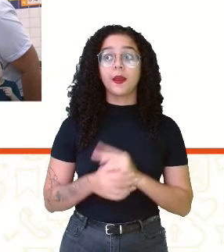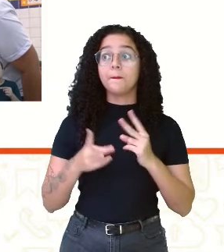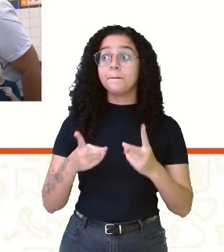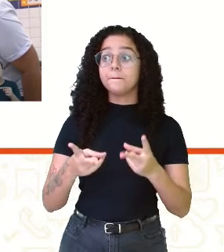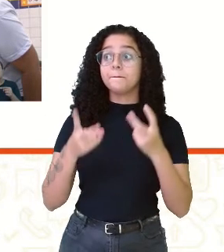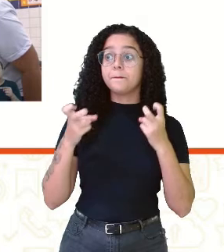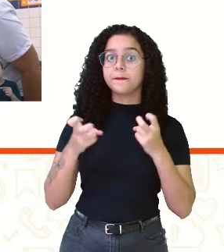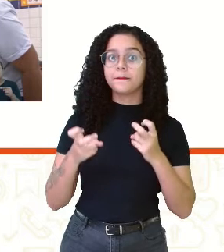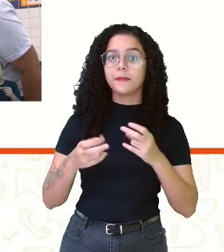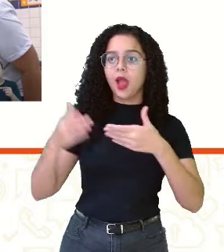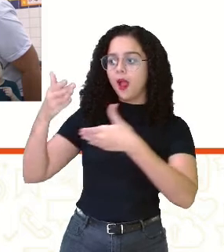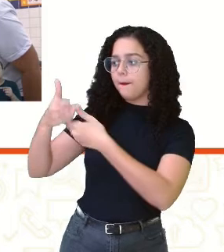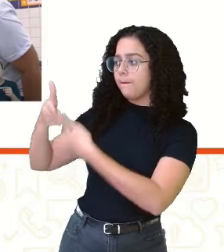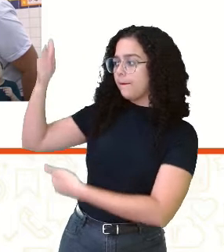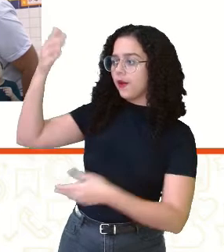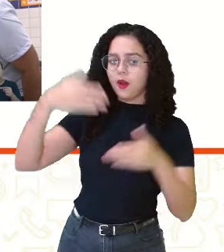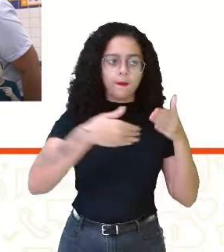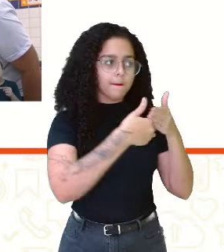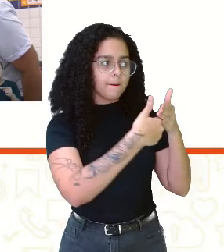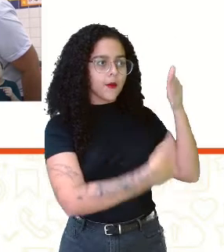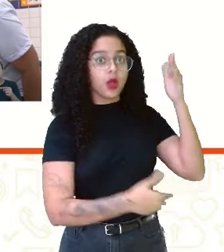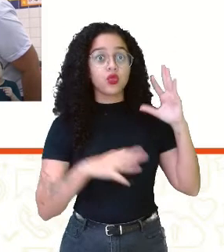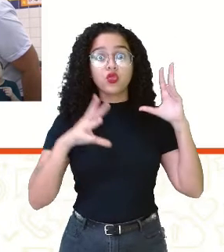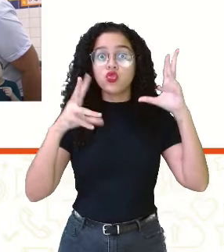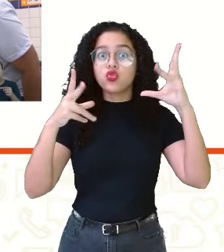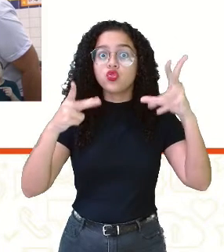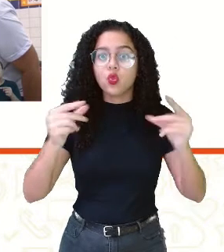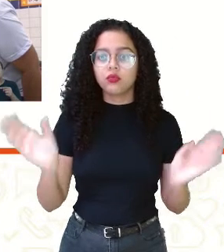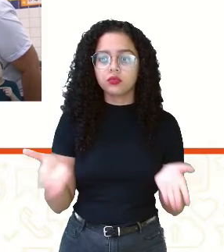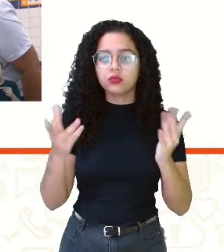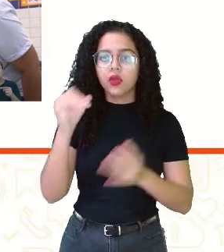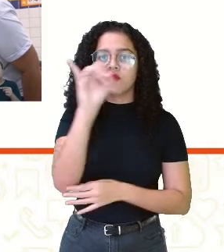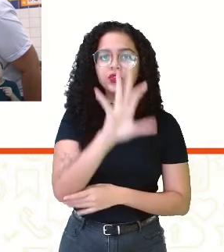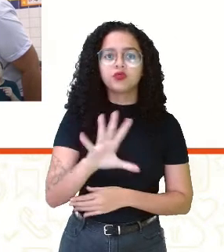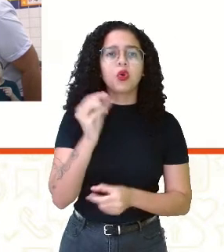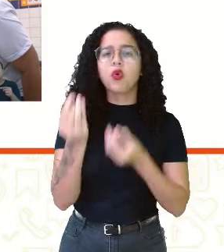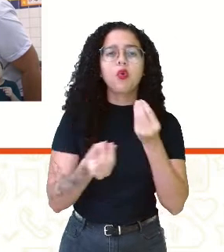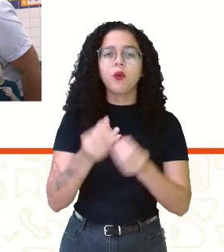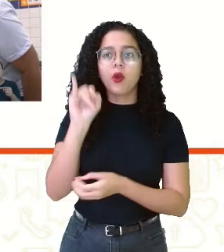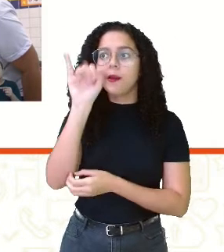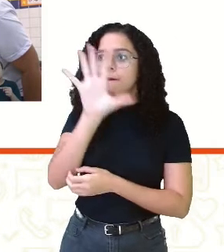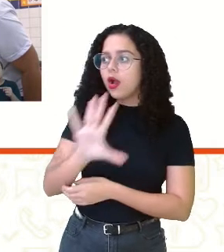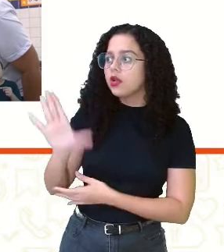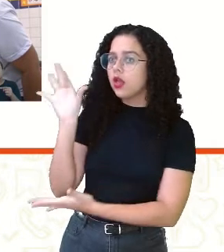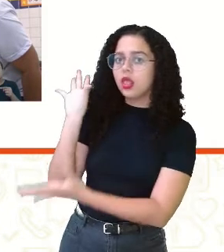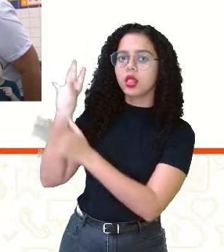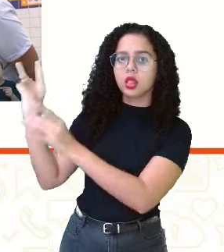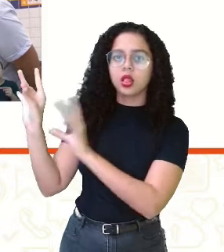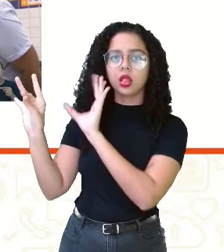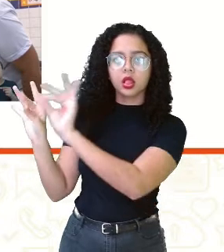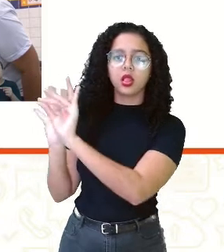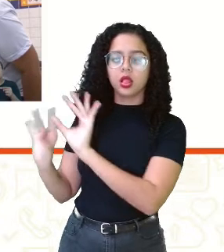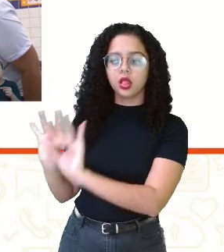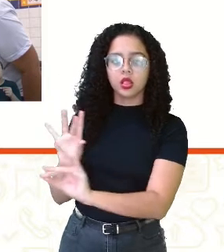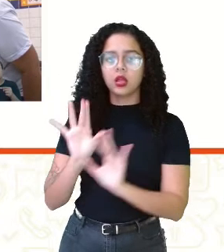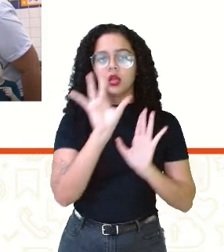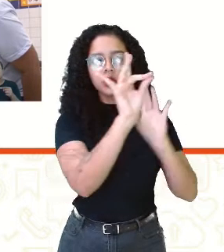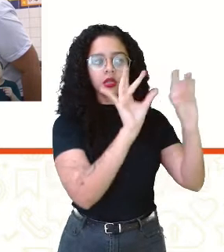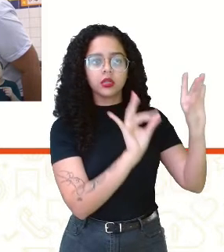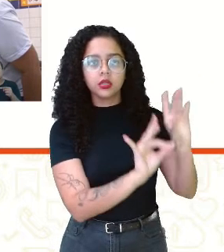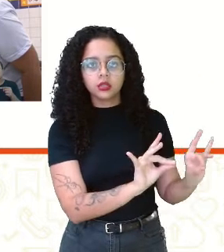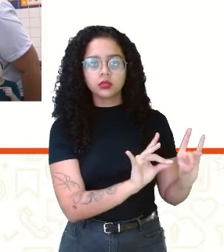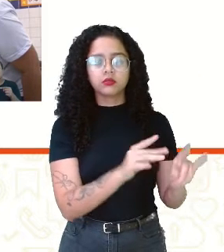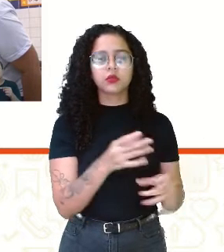paredes da sala de aula são todas com estímulos visuais. Nélia está ali colocando, contando